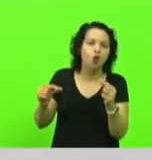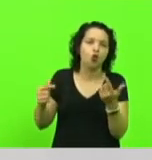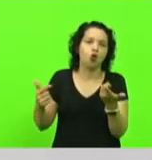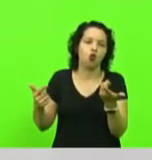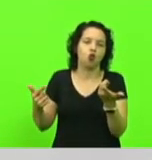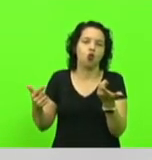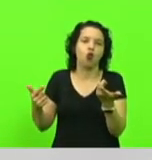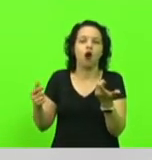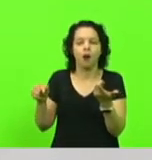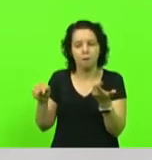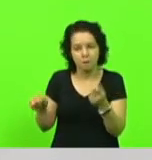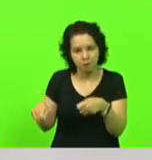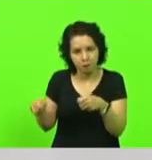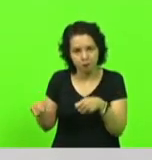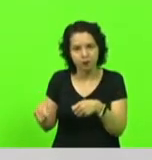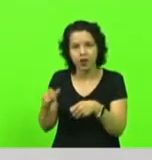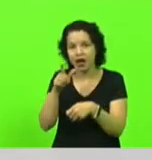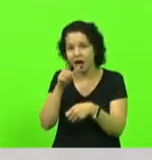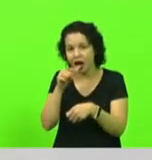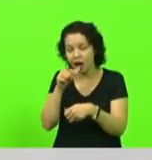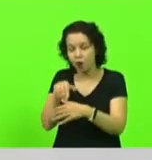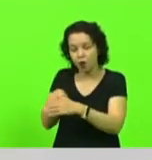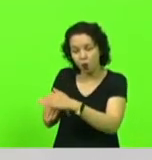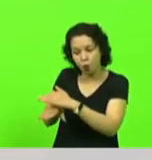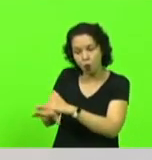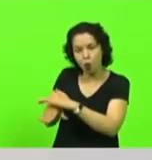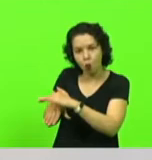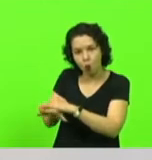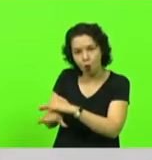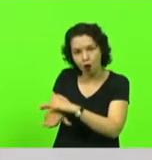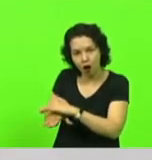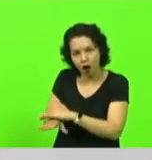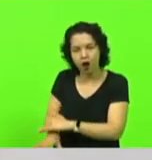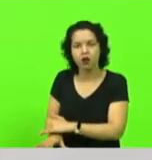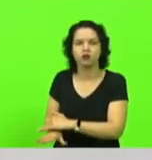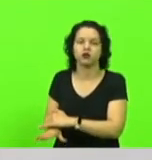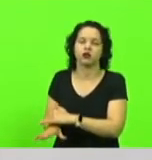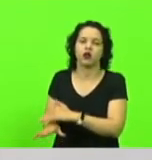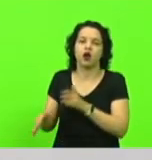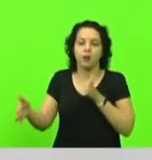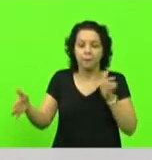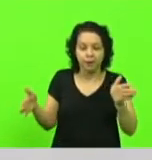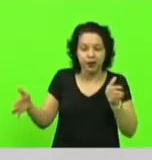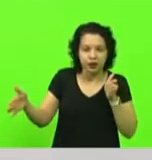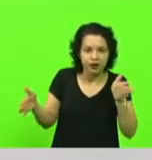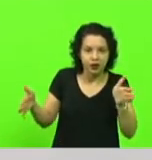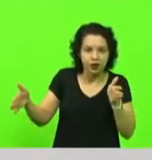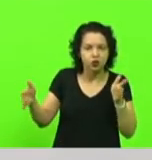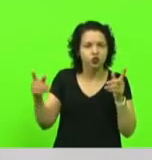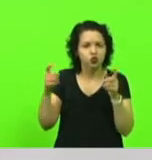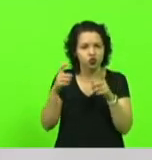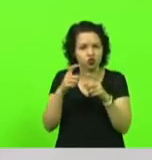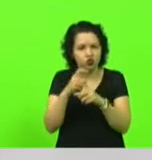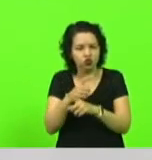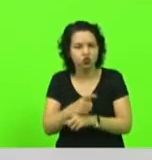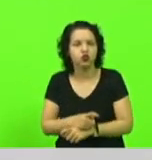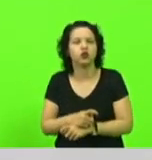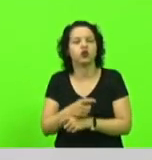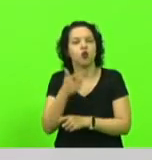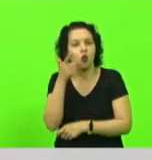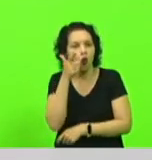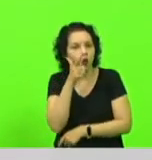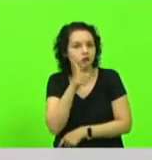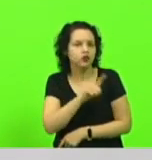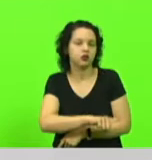um reservatório, ter uma reserva de água para atravessar exatamente aquele momento de falta de chuva. Esse